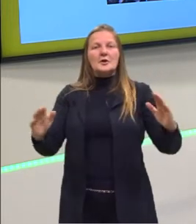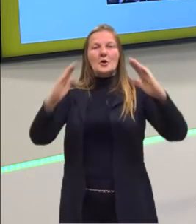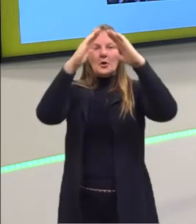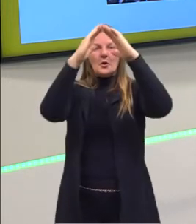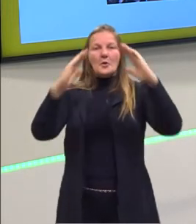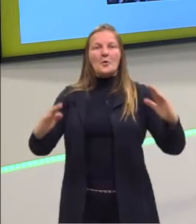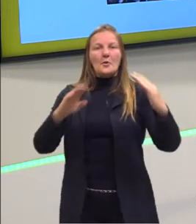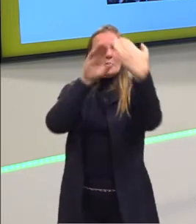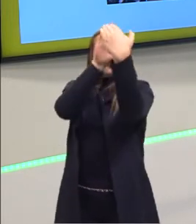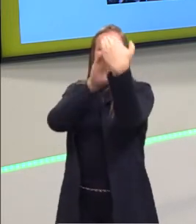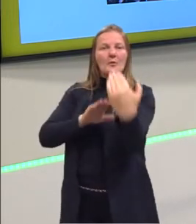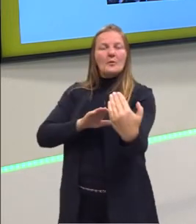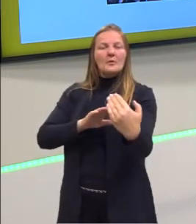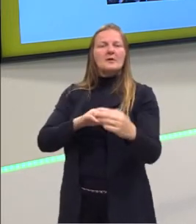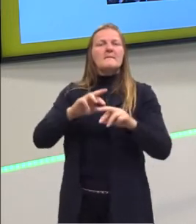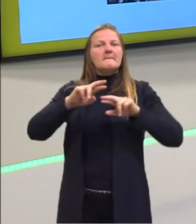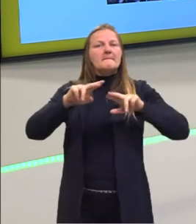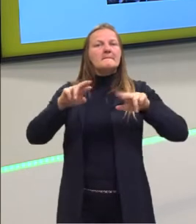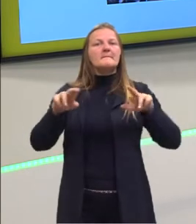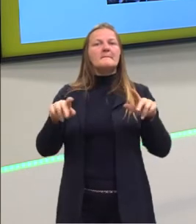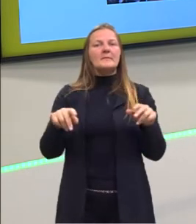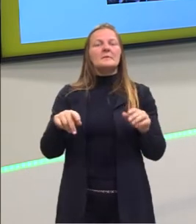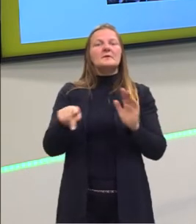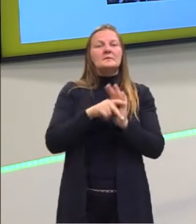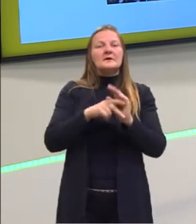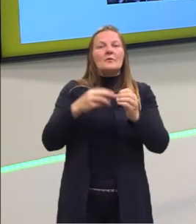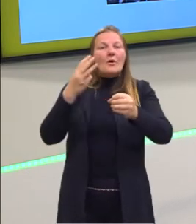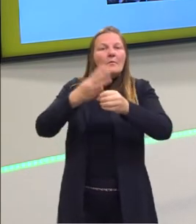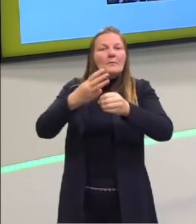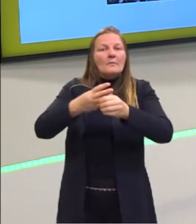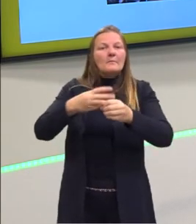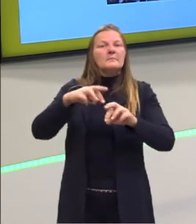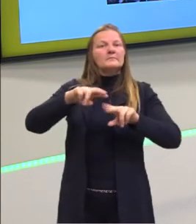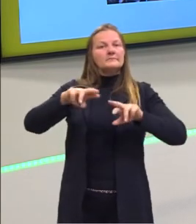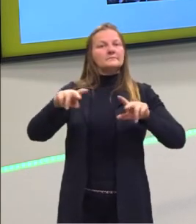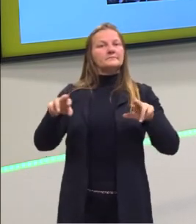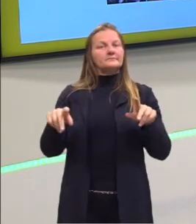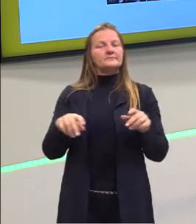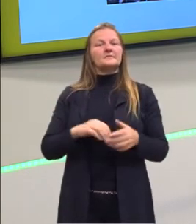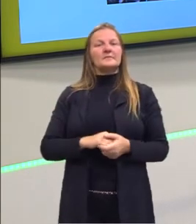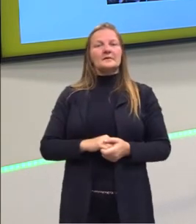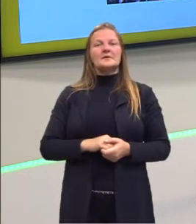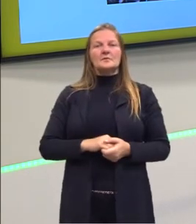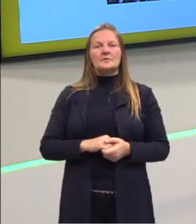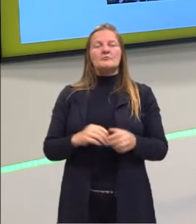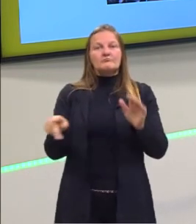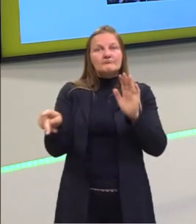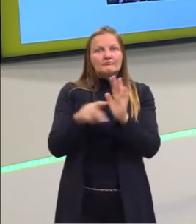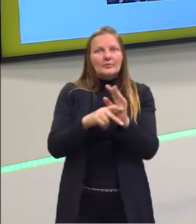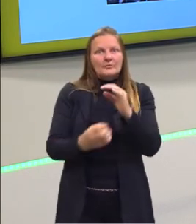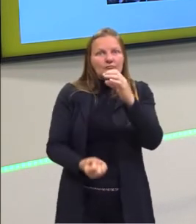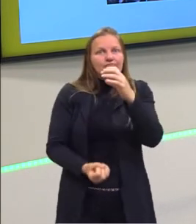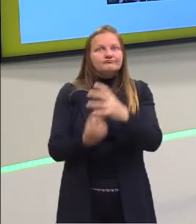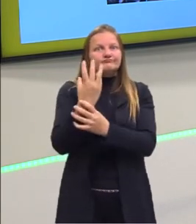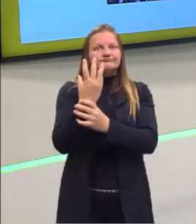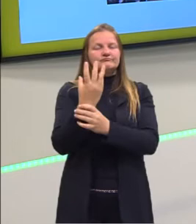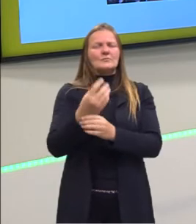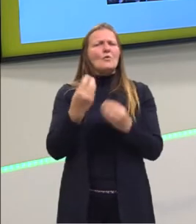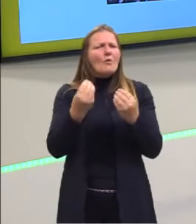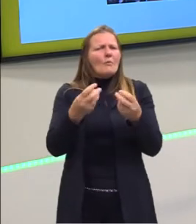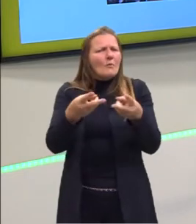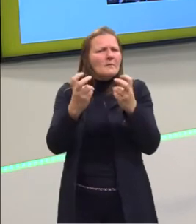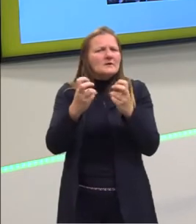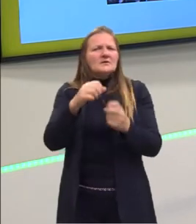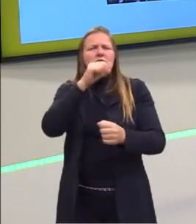semelhante ao Zigurati, lá da Mesopotâmia. E essa também é outra questão interessante da gente perceber, como que